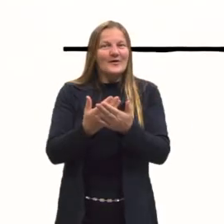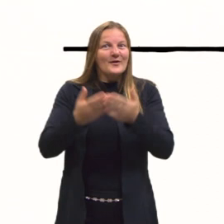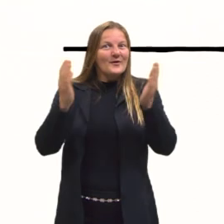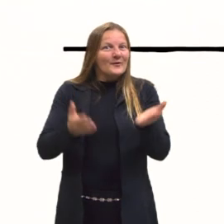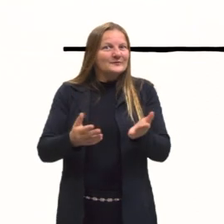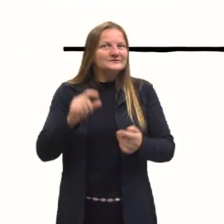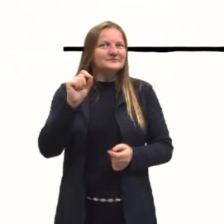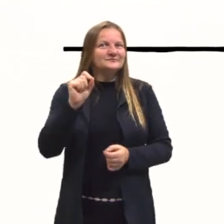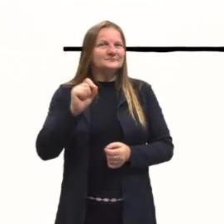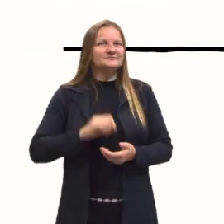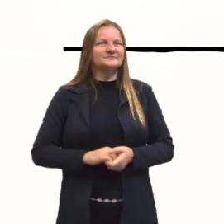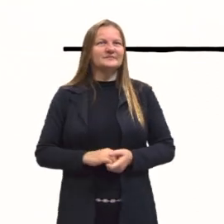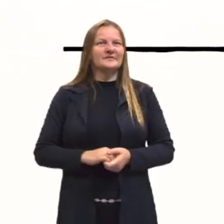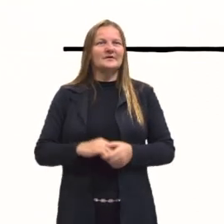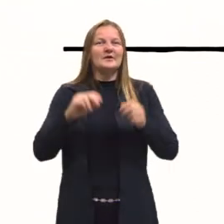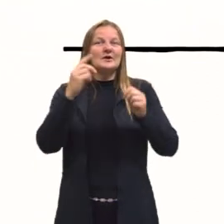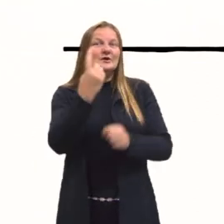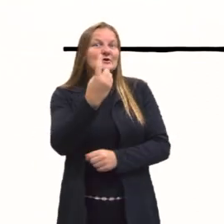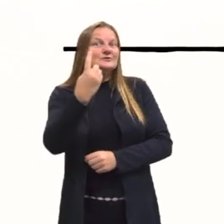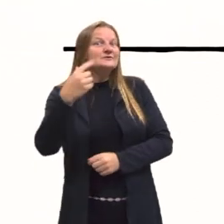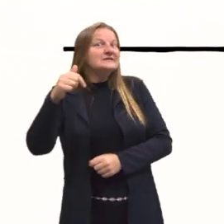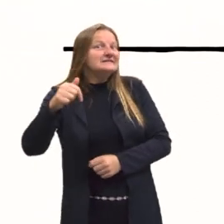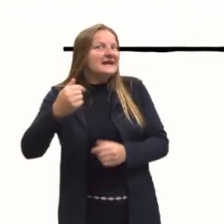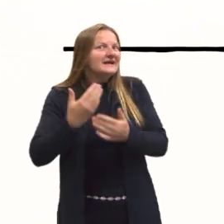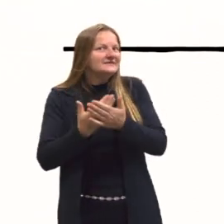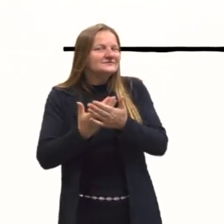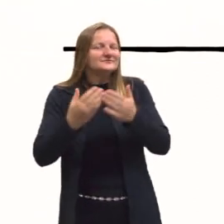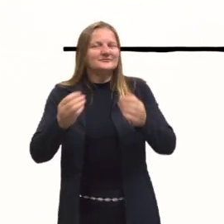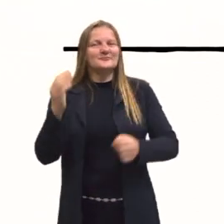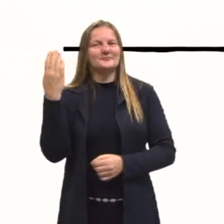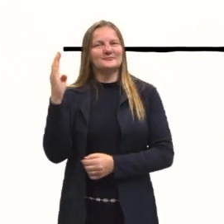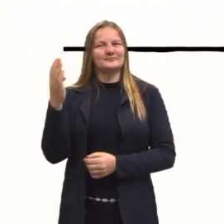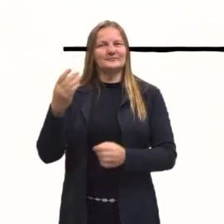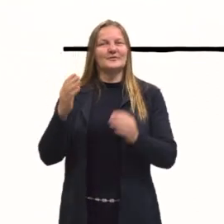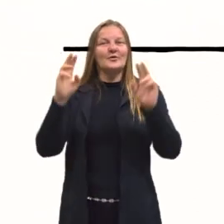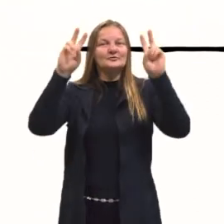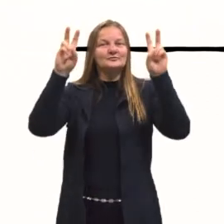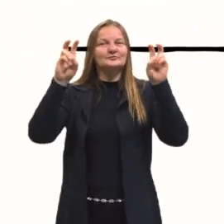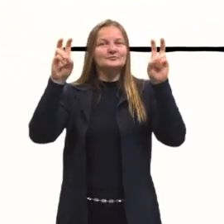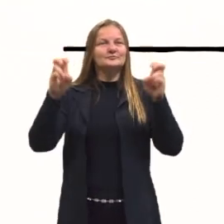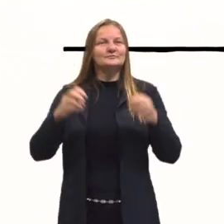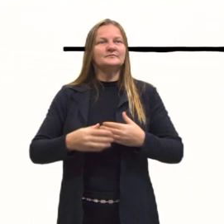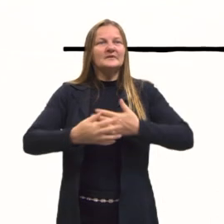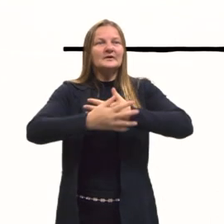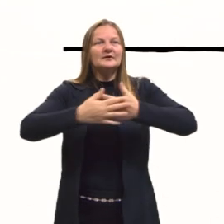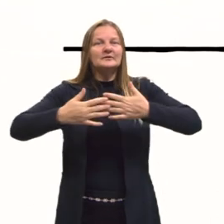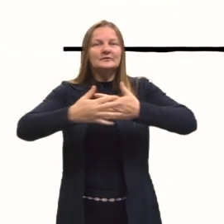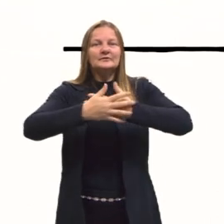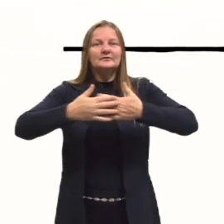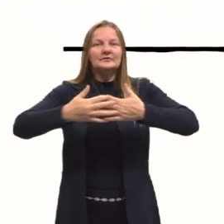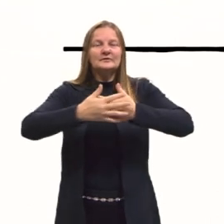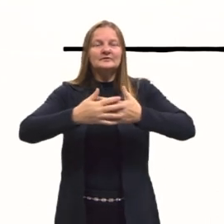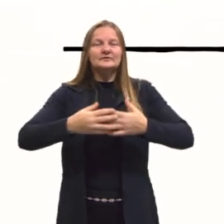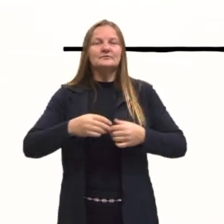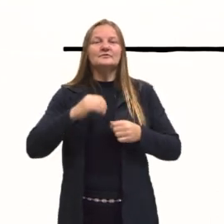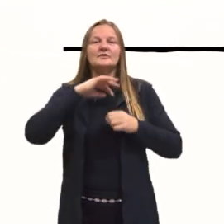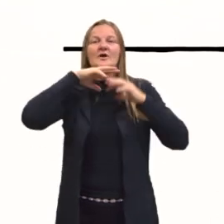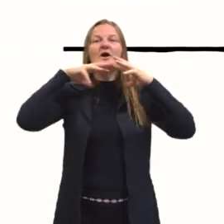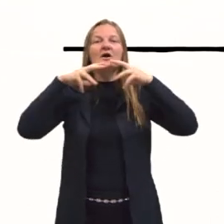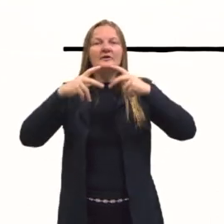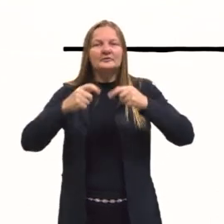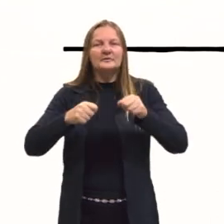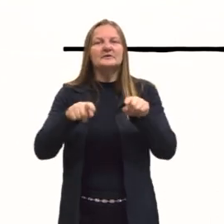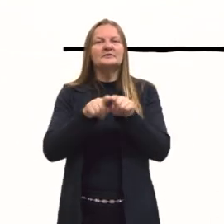é a aula de número 17, que nós vamos falar sobre tecidos animais e um